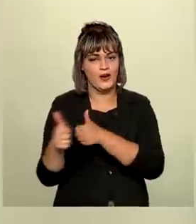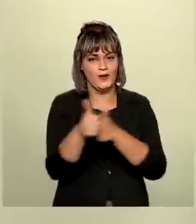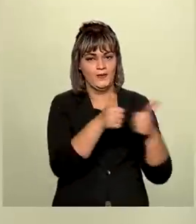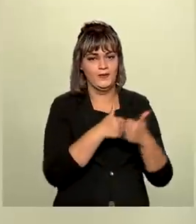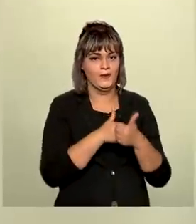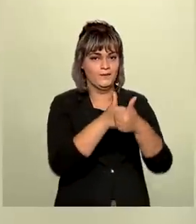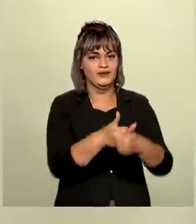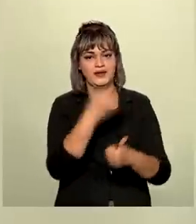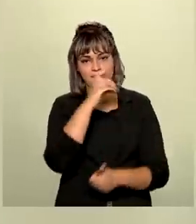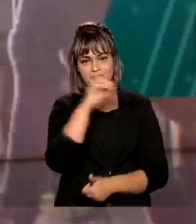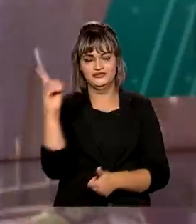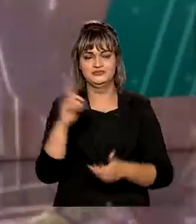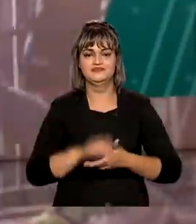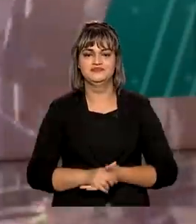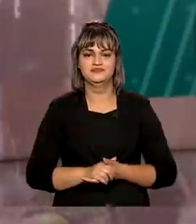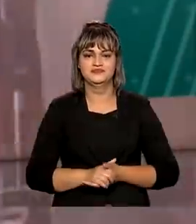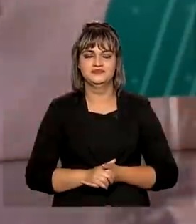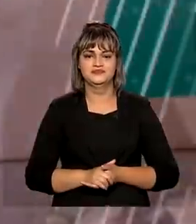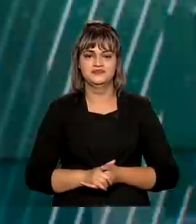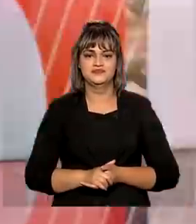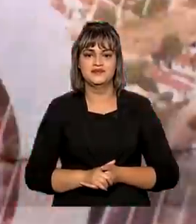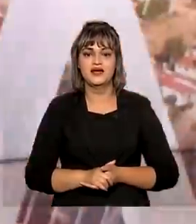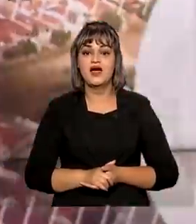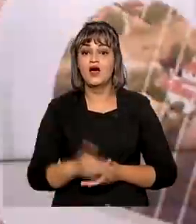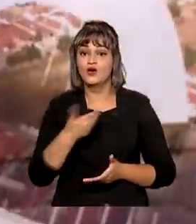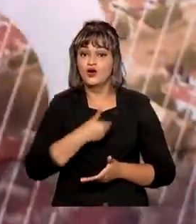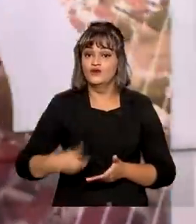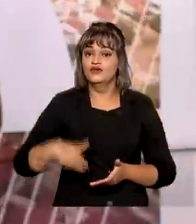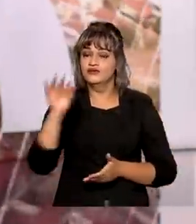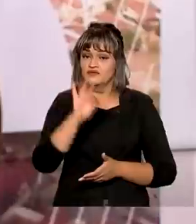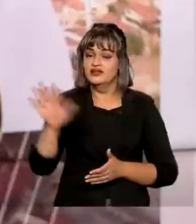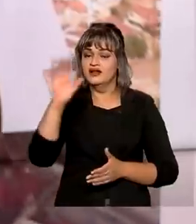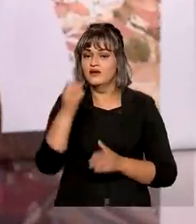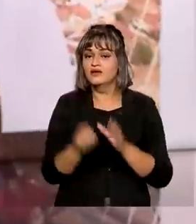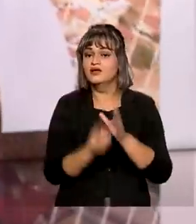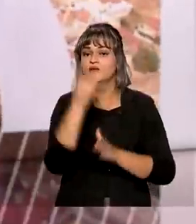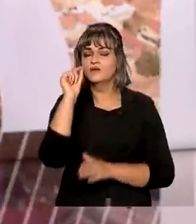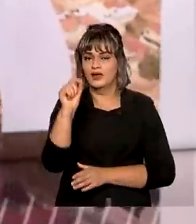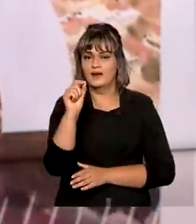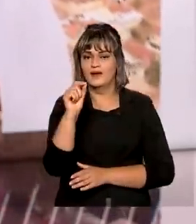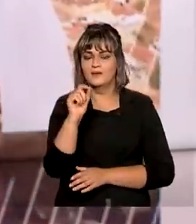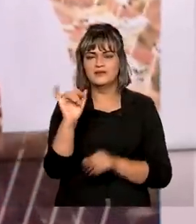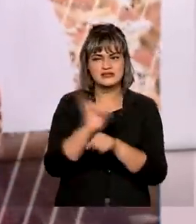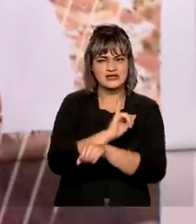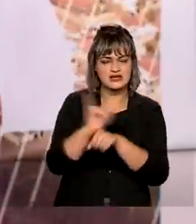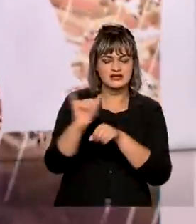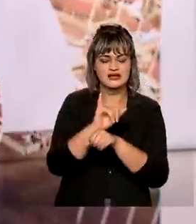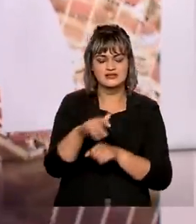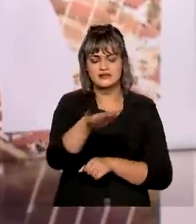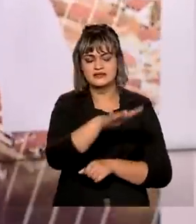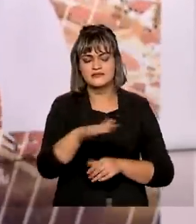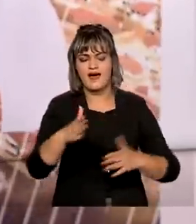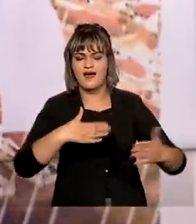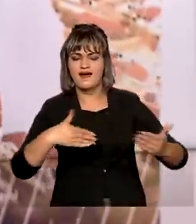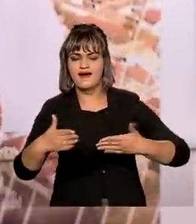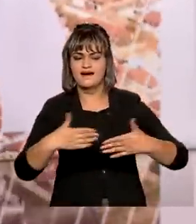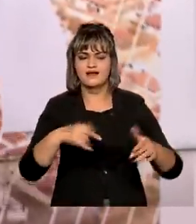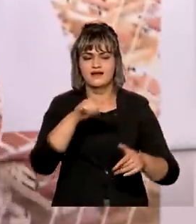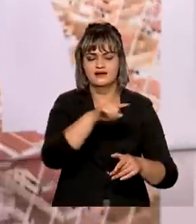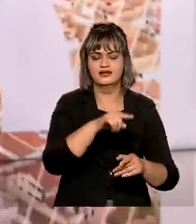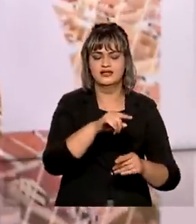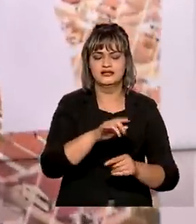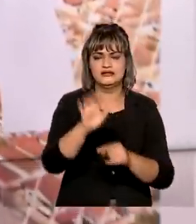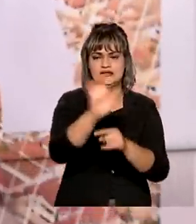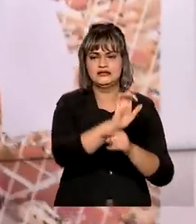conosco e tenha um ótimo dia. O governo federal criou uma forma de medir o ambiente de negócios das cidades do